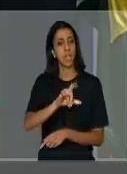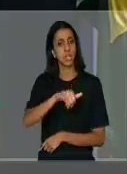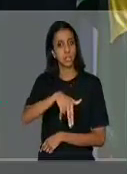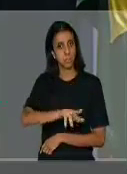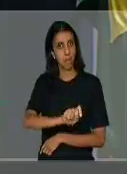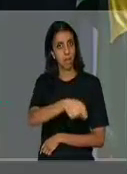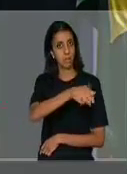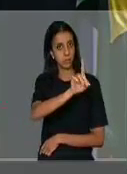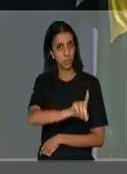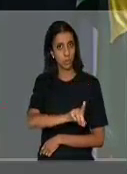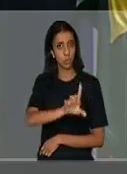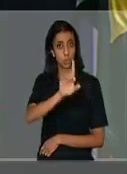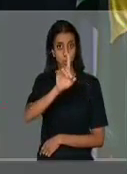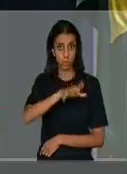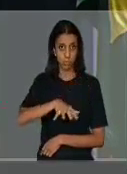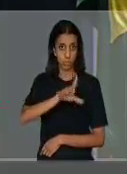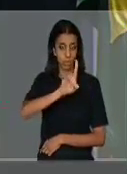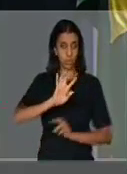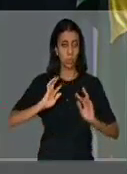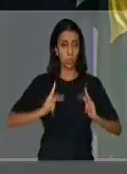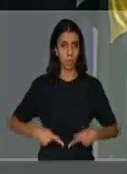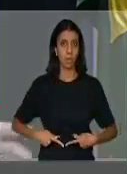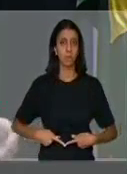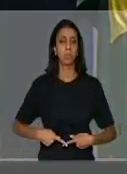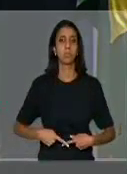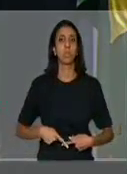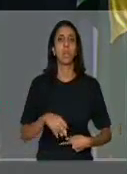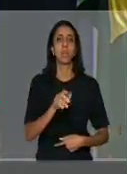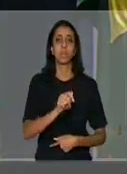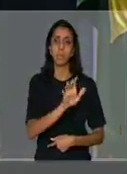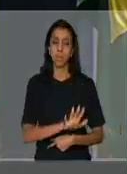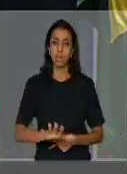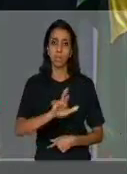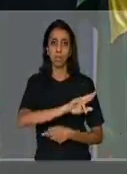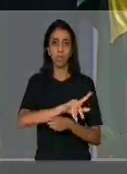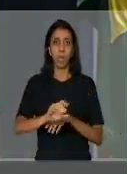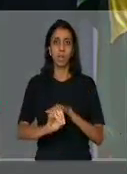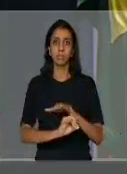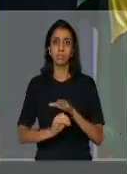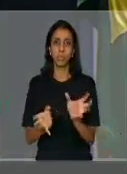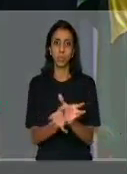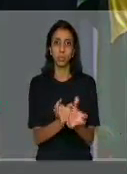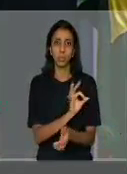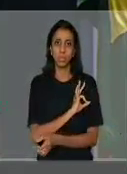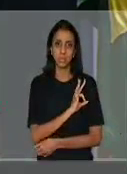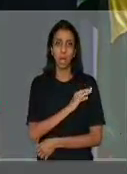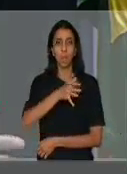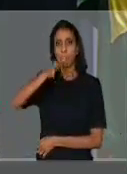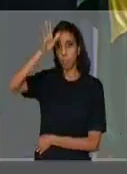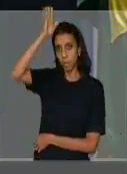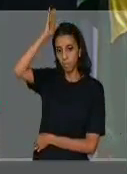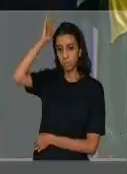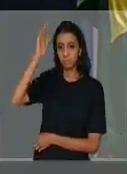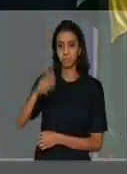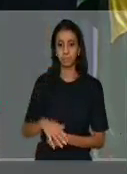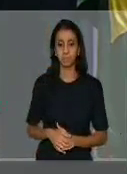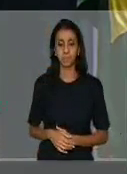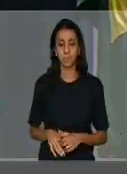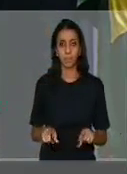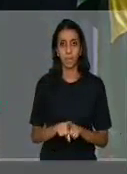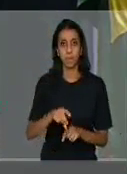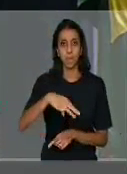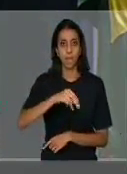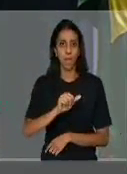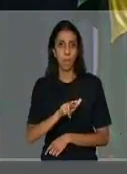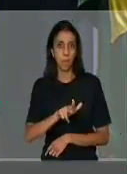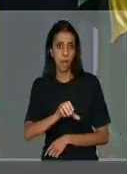diretor de Direitos Humanos da Associação Nacional das Entidades Representativas de Policiais Militares e Bombeiros, o senhor Marlon